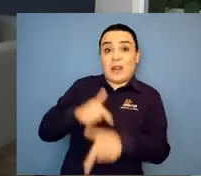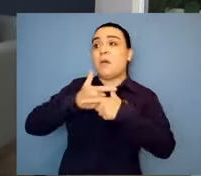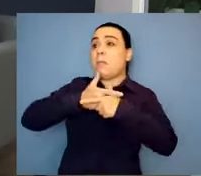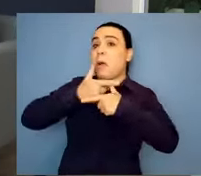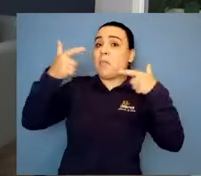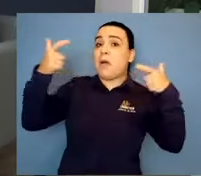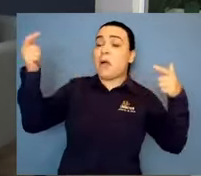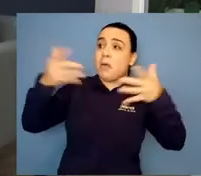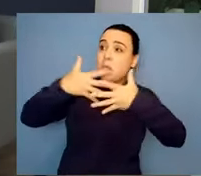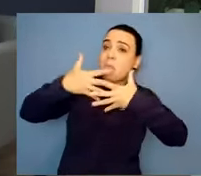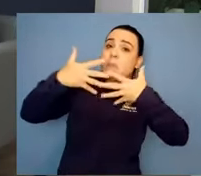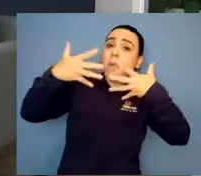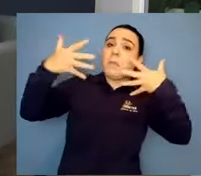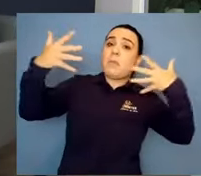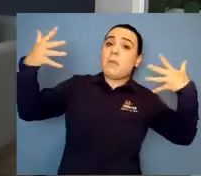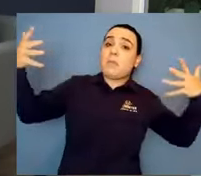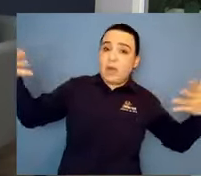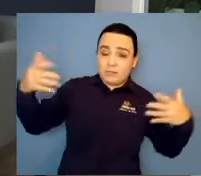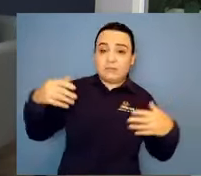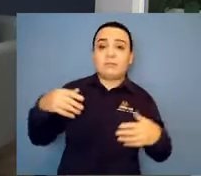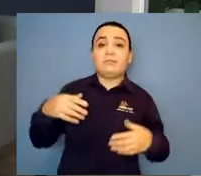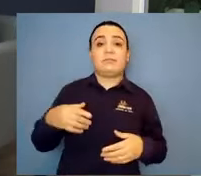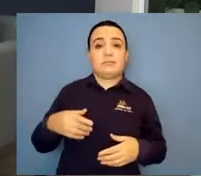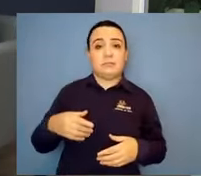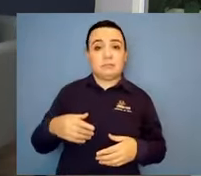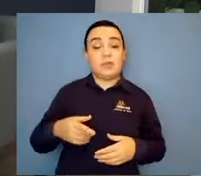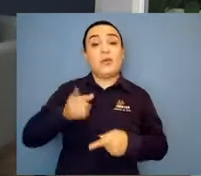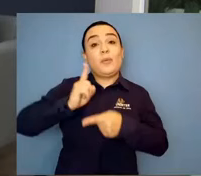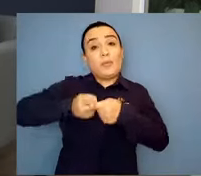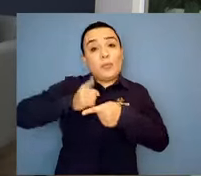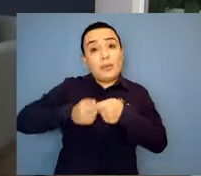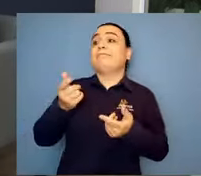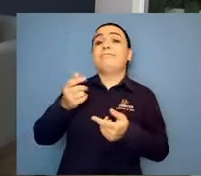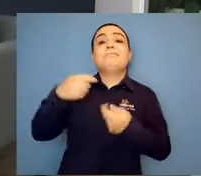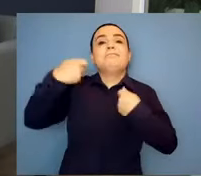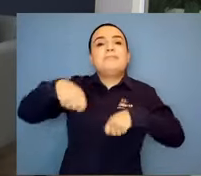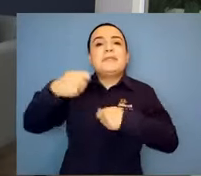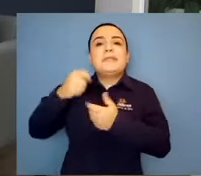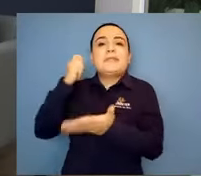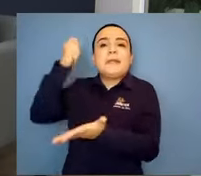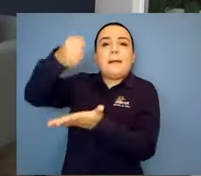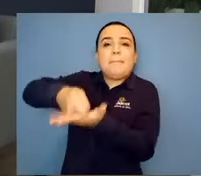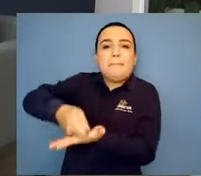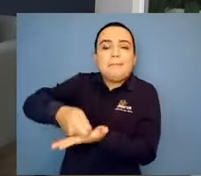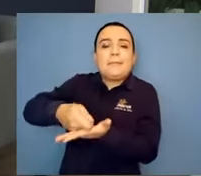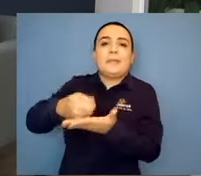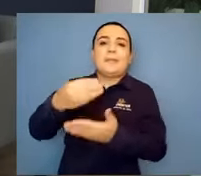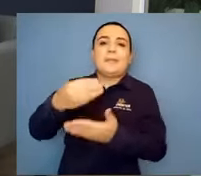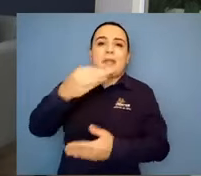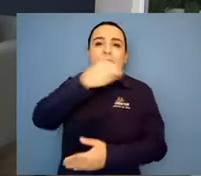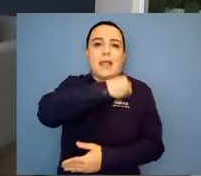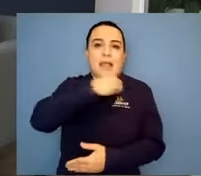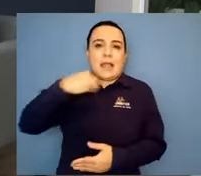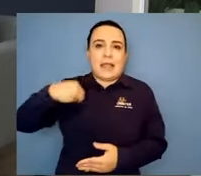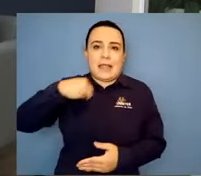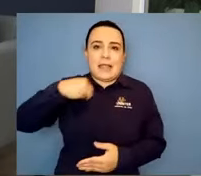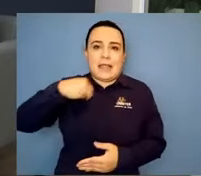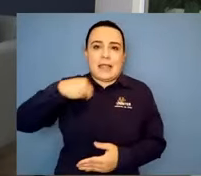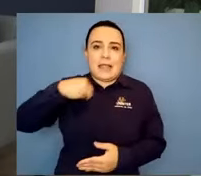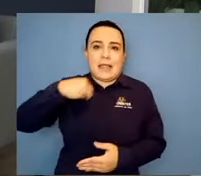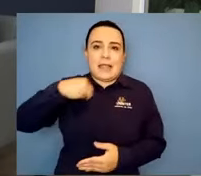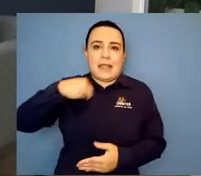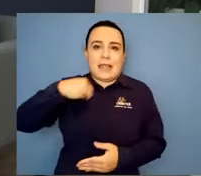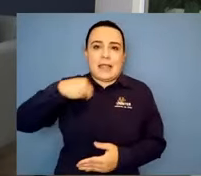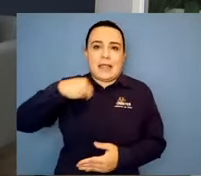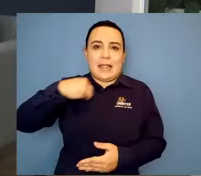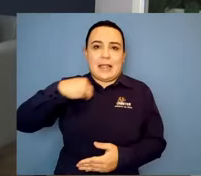exames de alto custo e muitas vezes é o básico, que unidade de saúde, né, deveria fornecer e não tem, está em